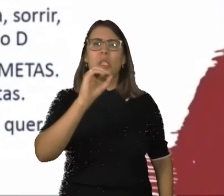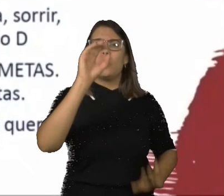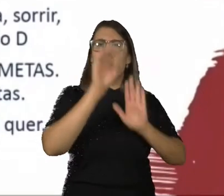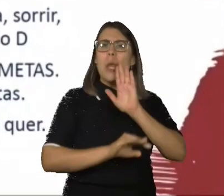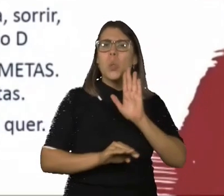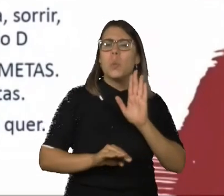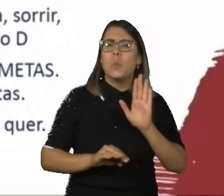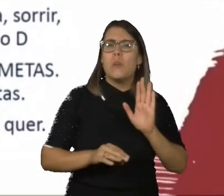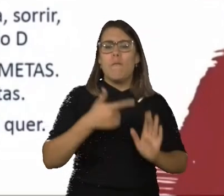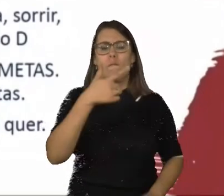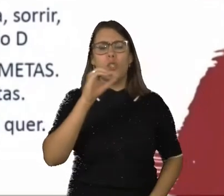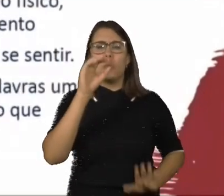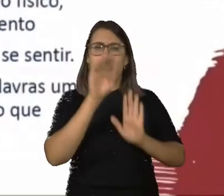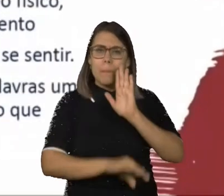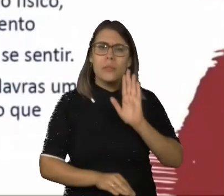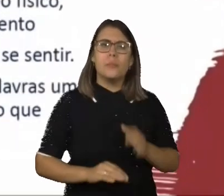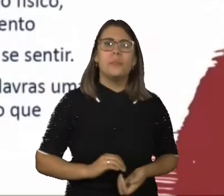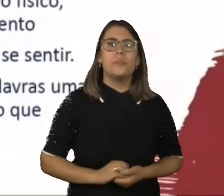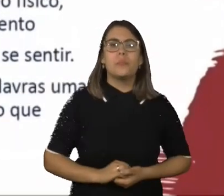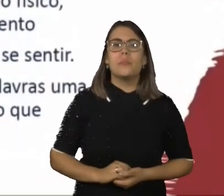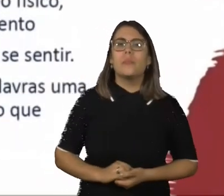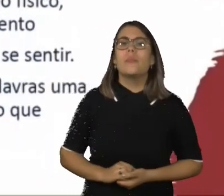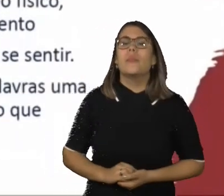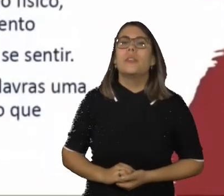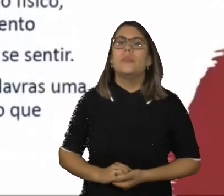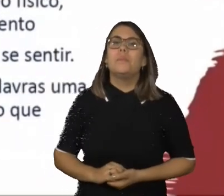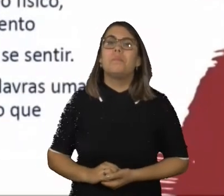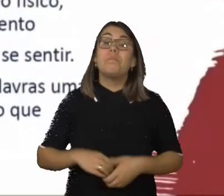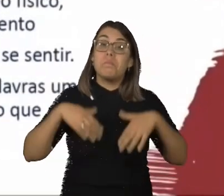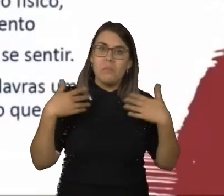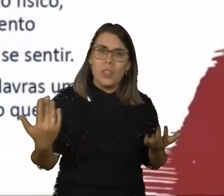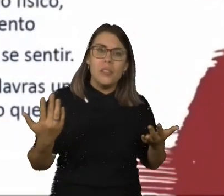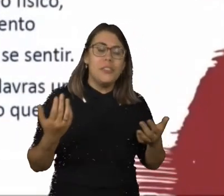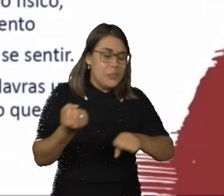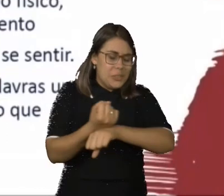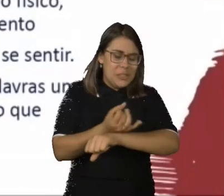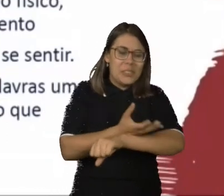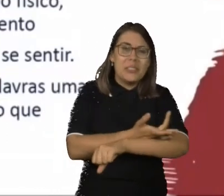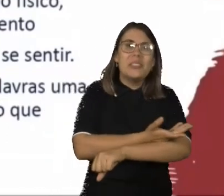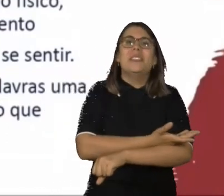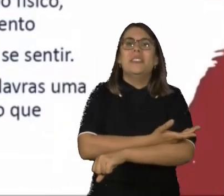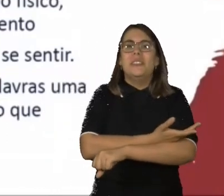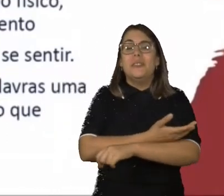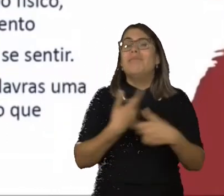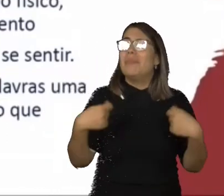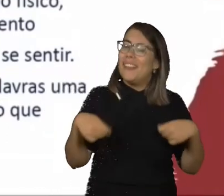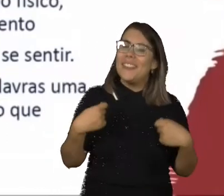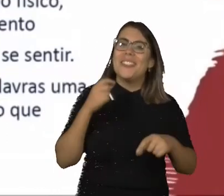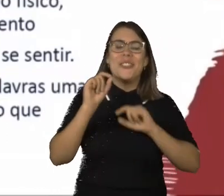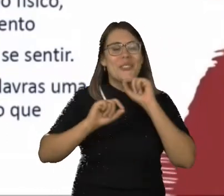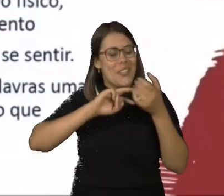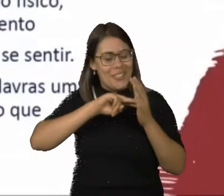20 quilos, tudo isso é muito importante. Então, gente, a fonte das emoções vem da fisiologia, do foco e do